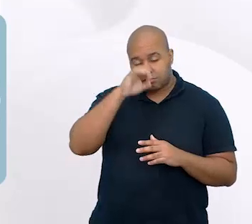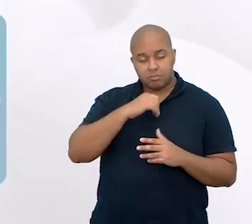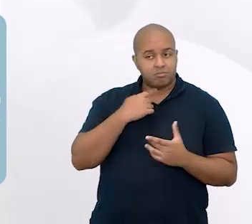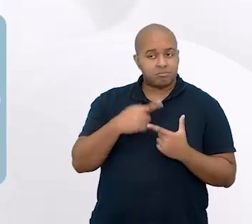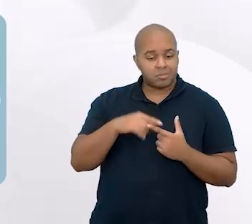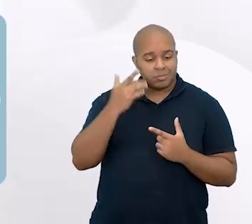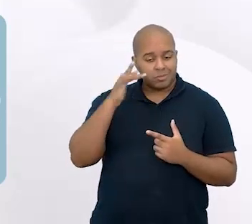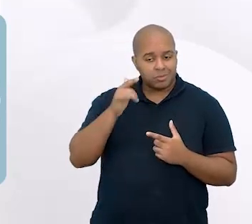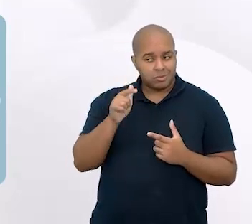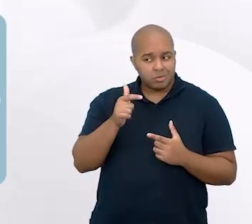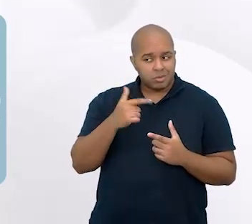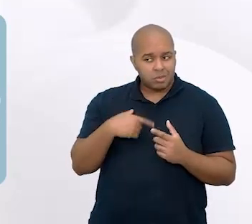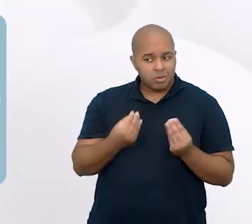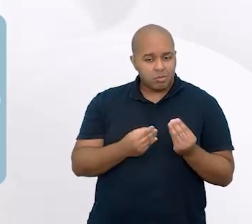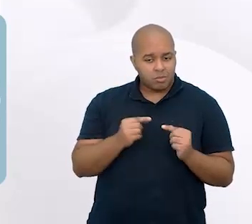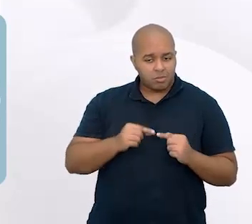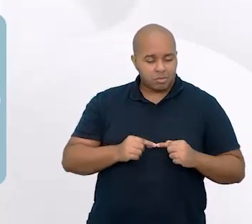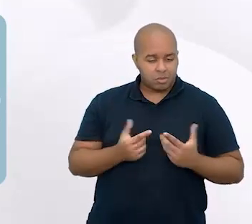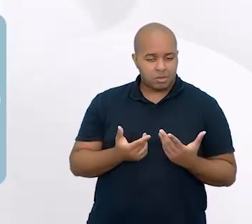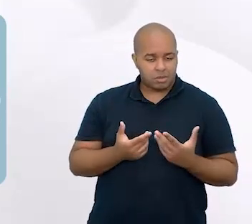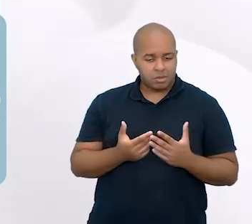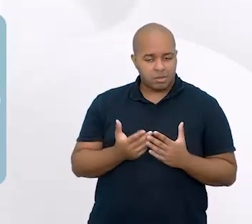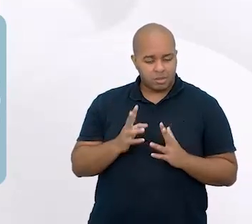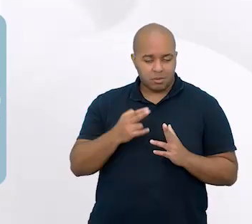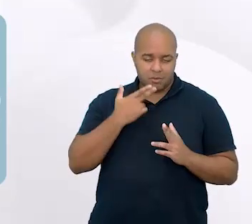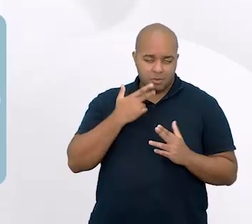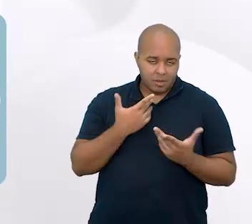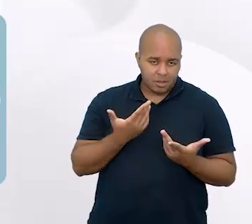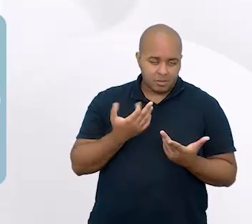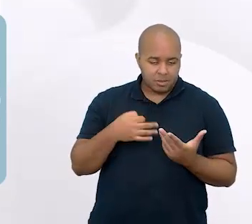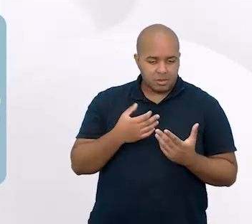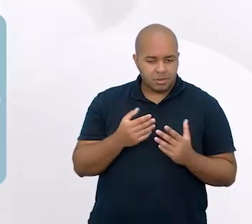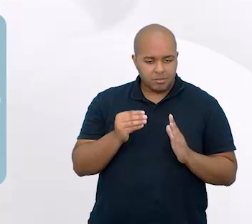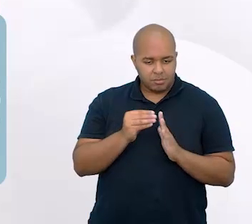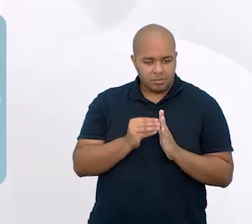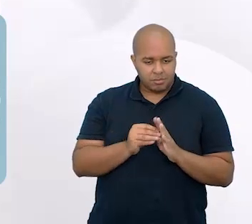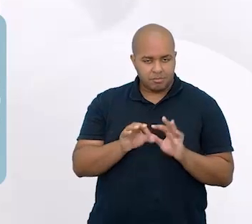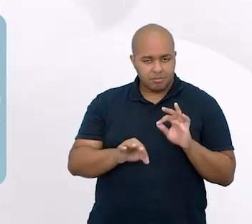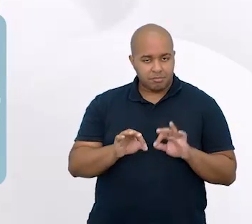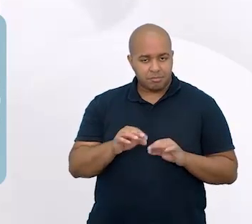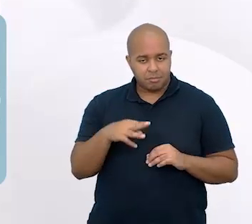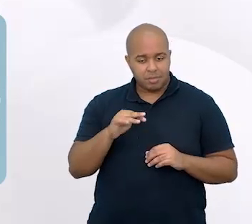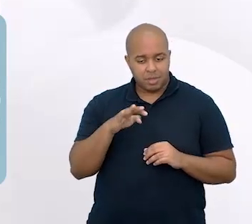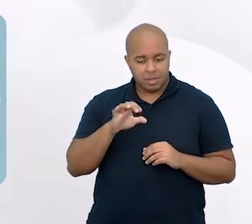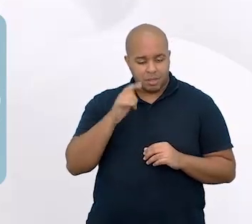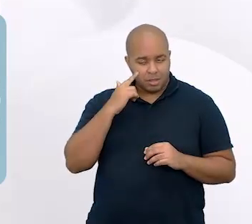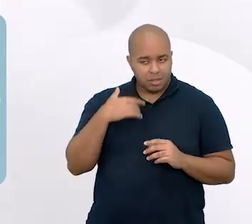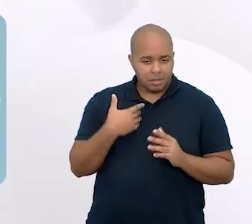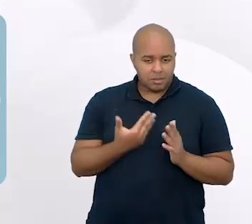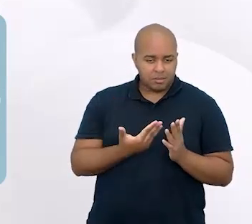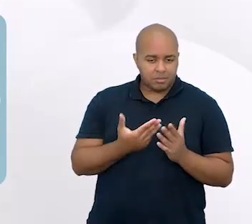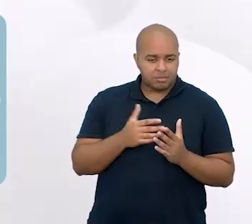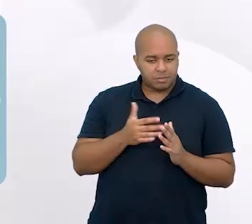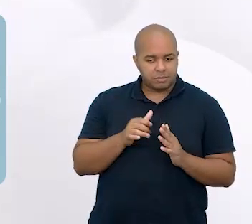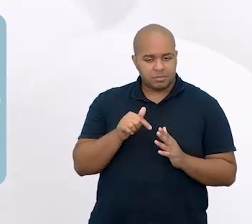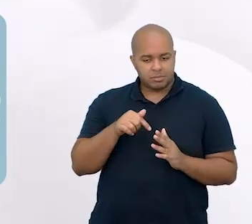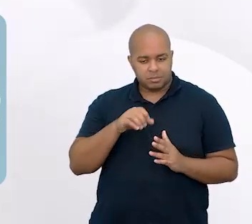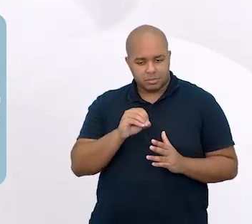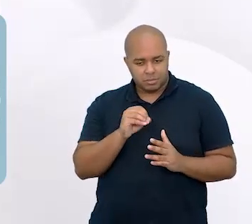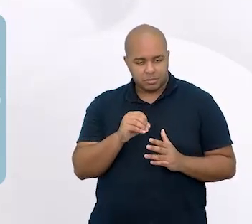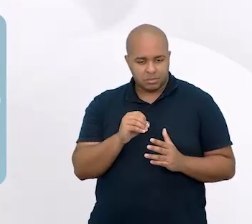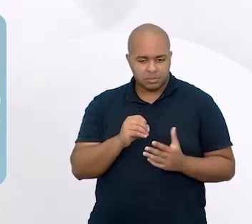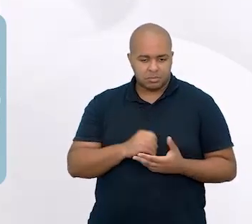porque não tinham essas condições? E era o que a gente dizia, condições mecânicas. Em torno da década de 70,